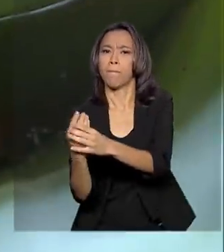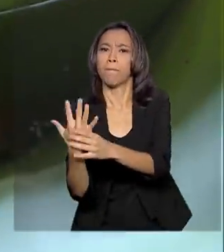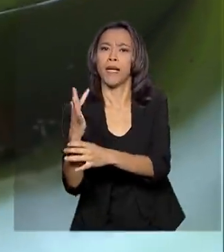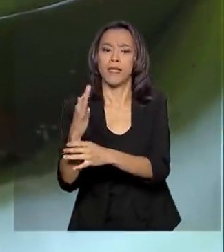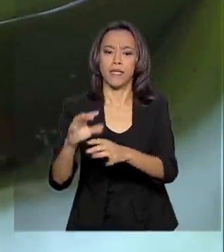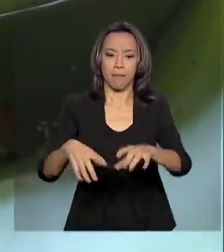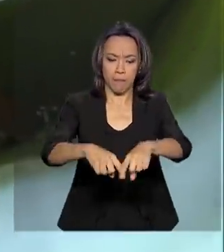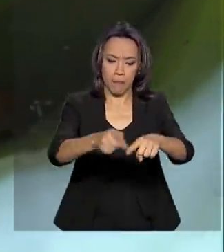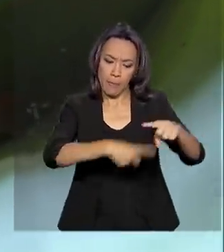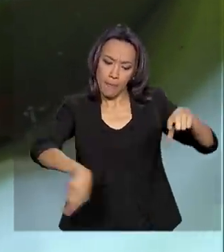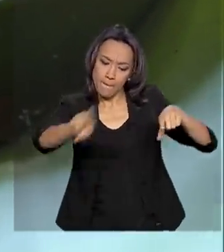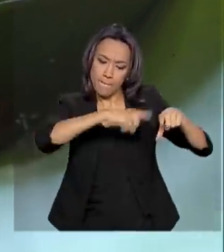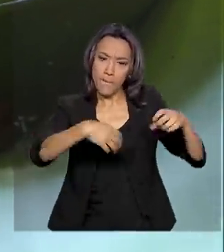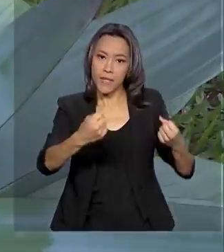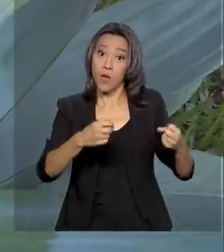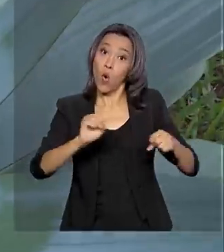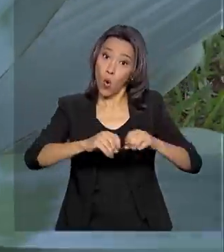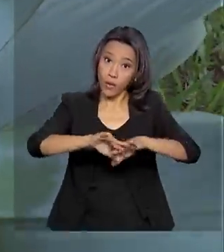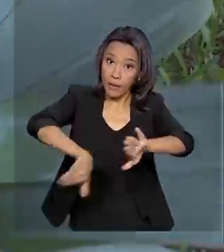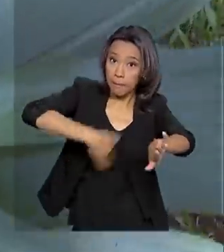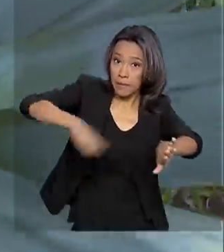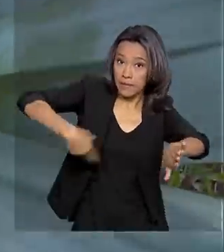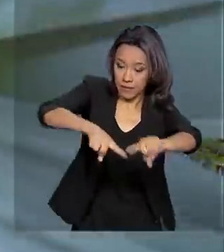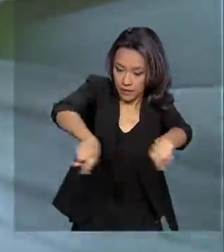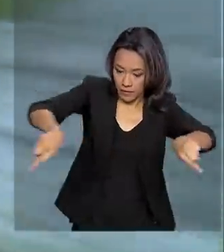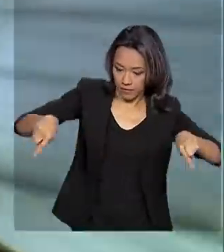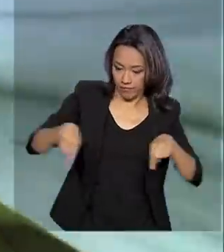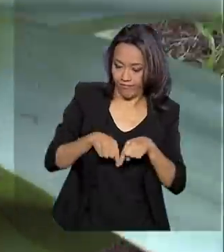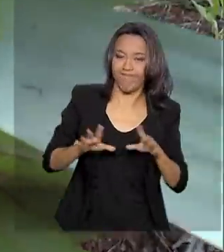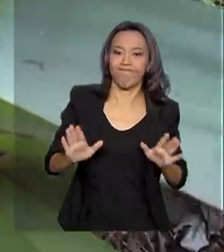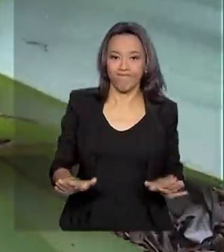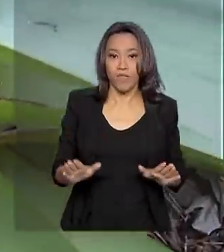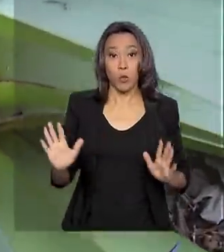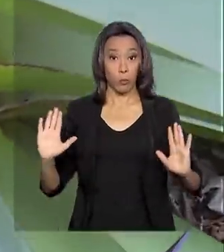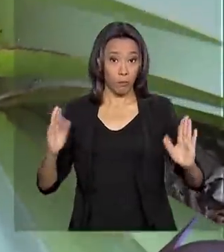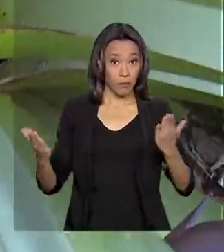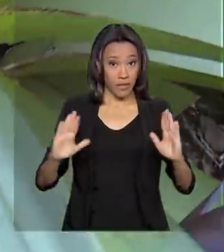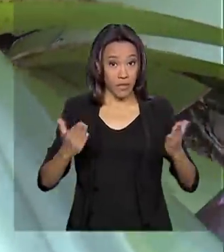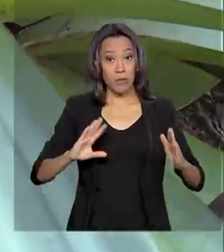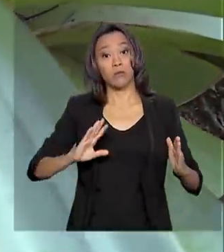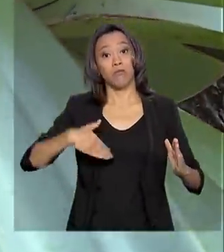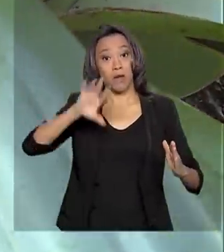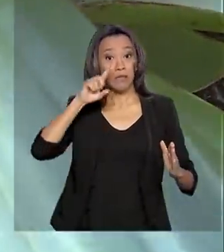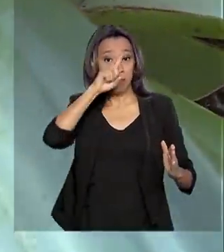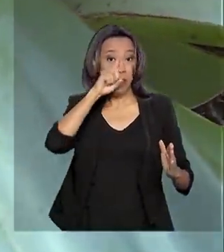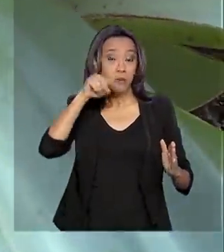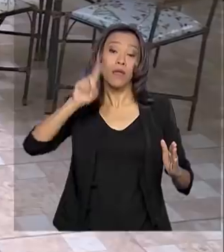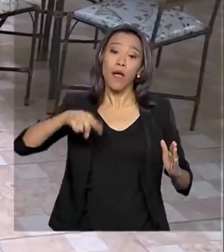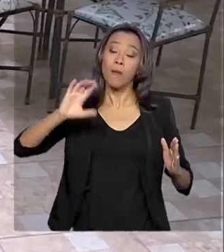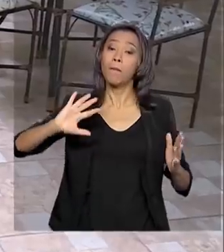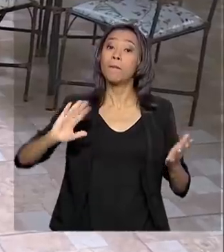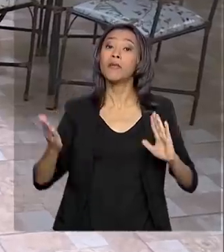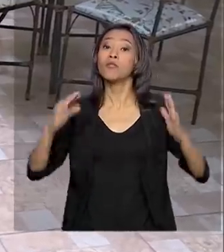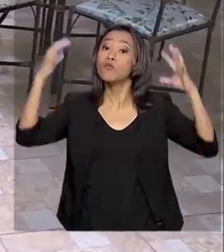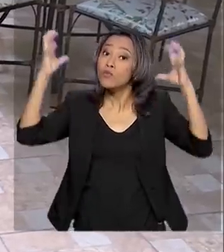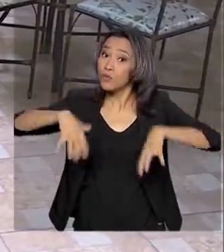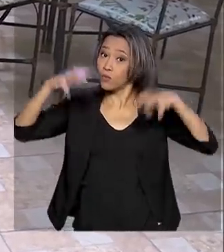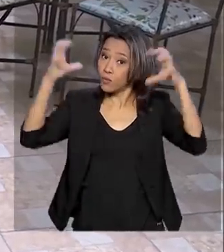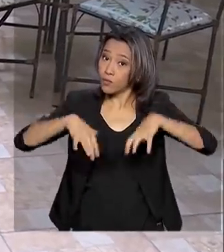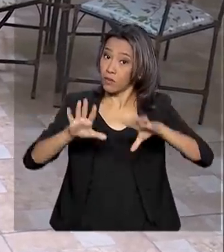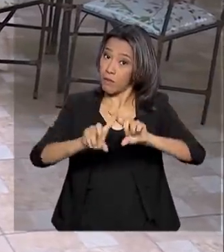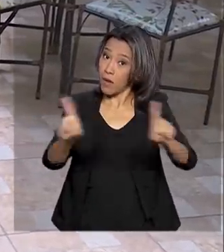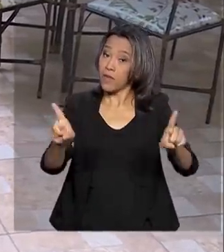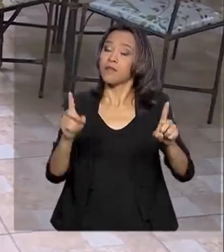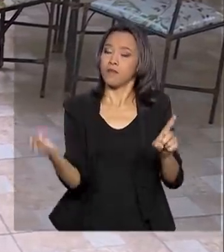em pneus ou até em piscinas. O período do ano com maior transmissão são os meses mais chuvosos. Mas é importante